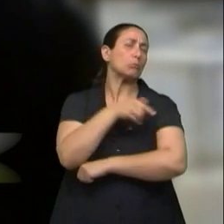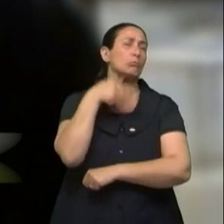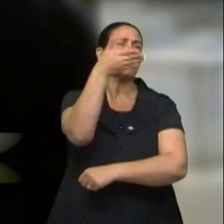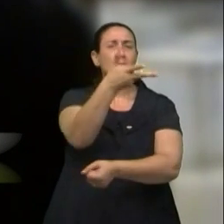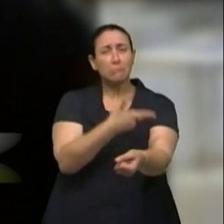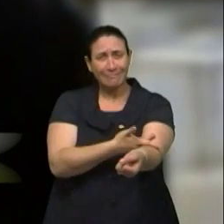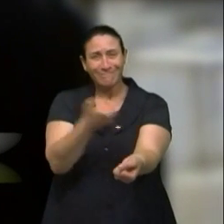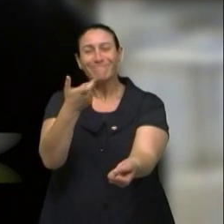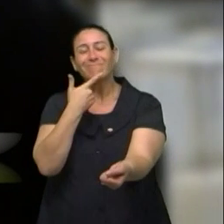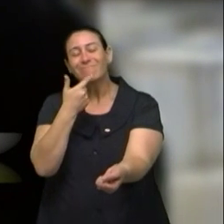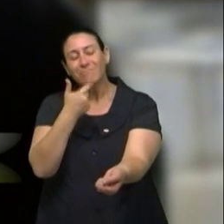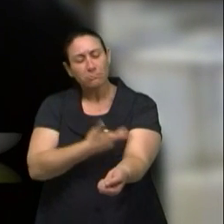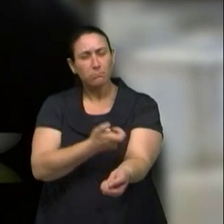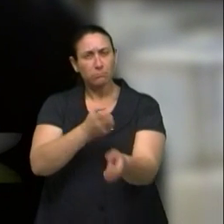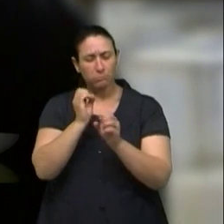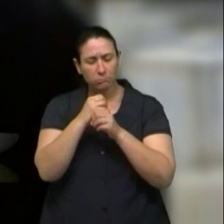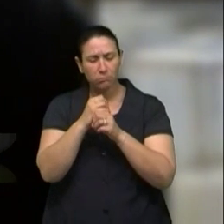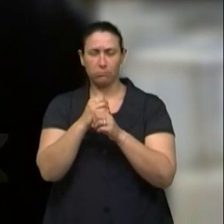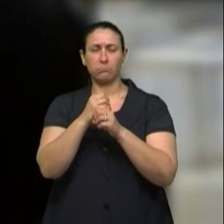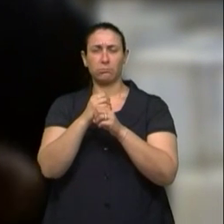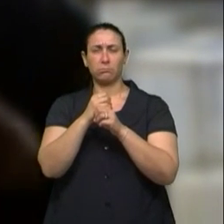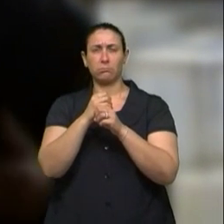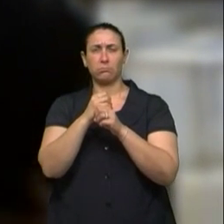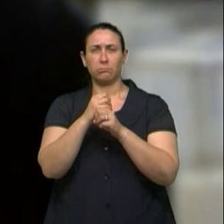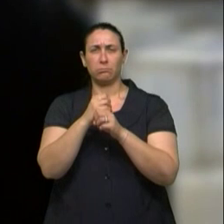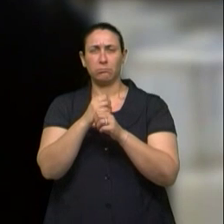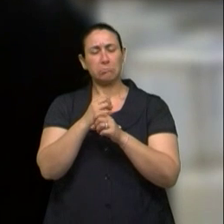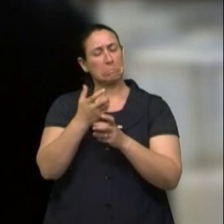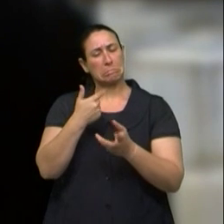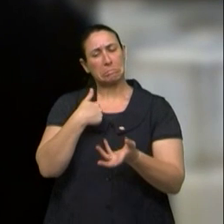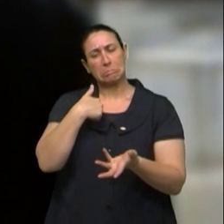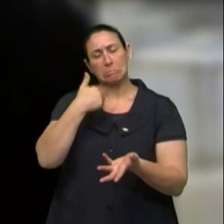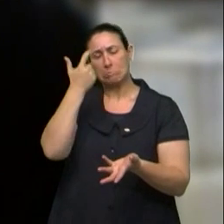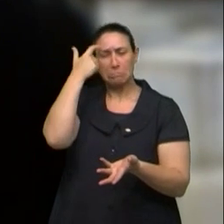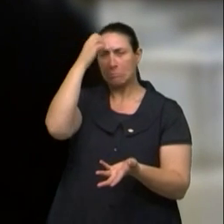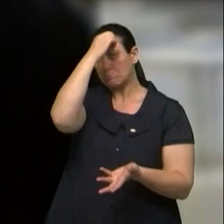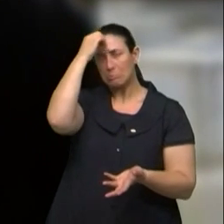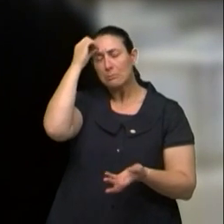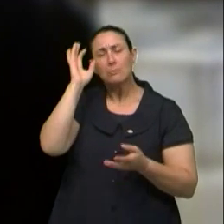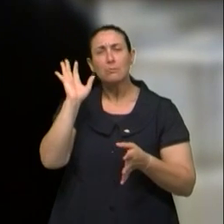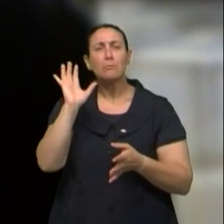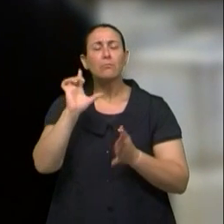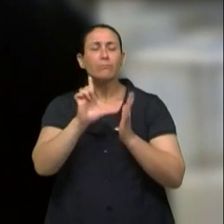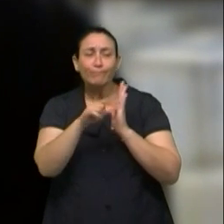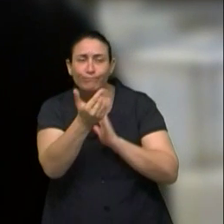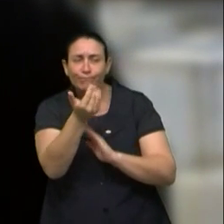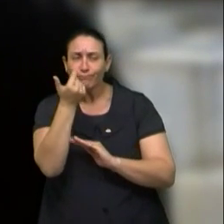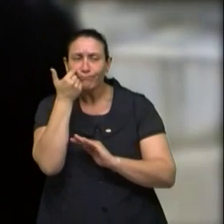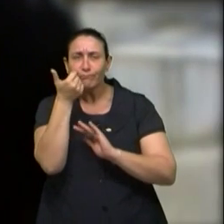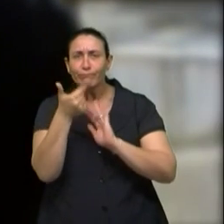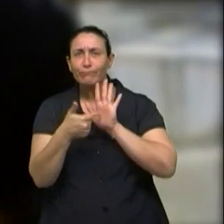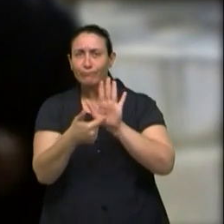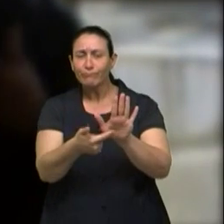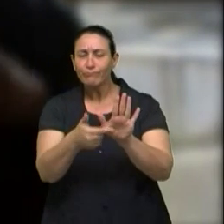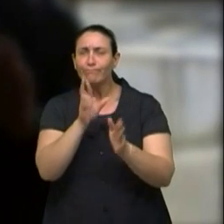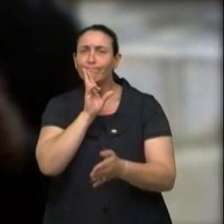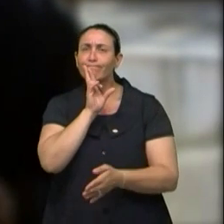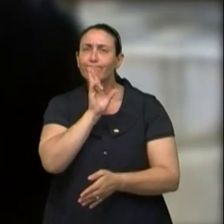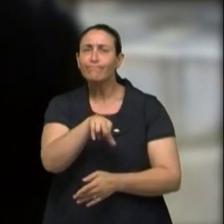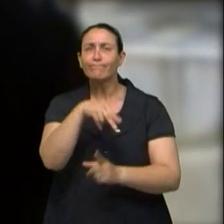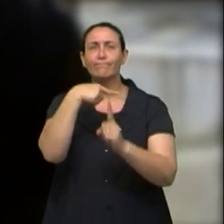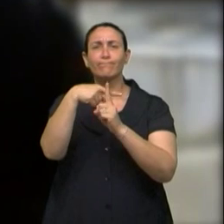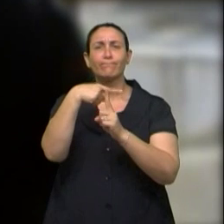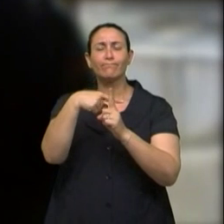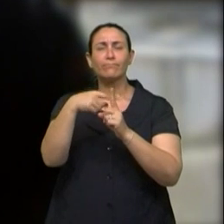aí disseram o professor José, me chamaram no cantinho, ali no caminhão mesmo. Fui buscar o resultado, surto. Agarrei